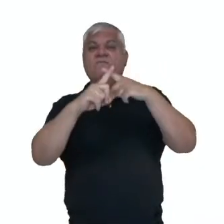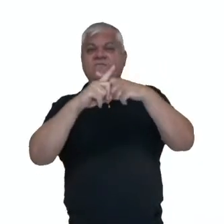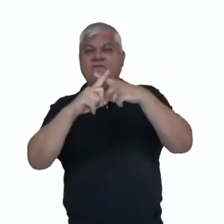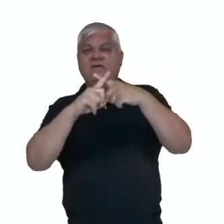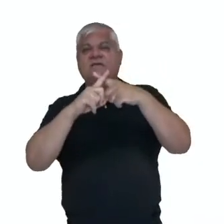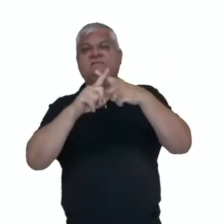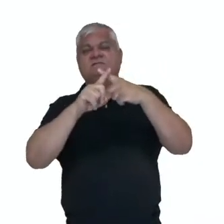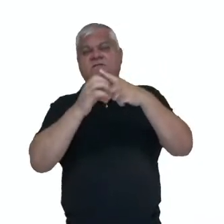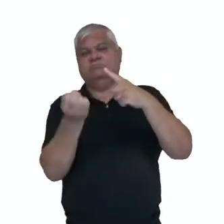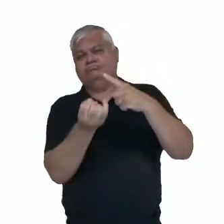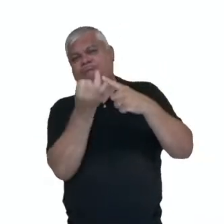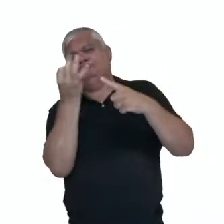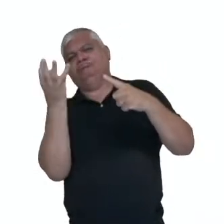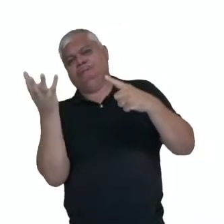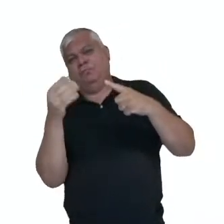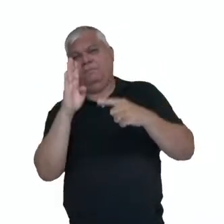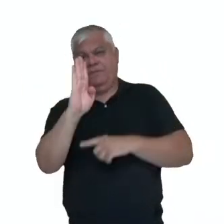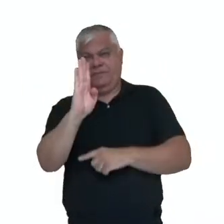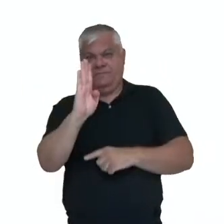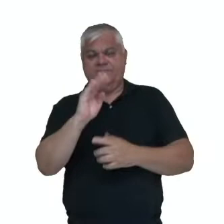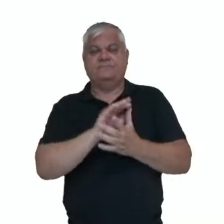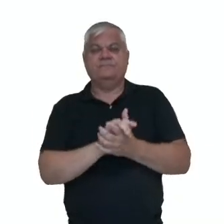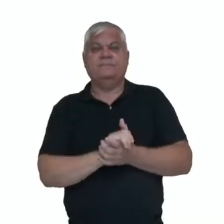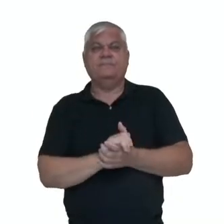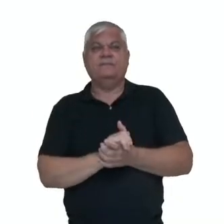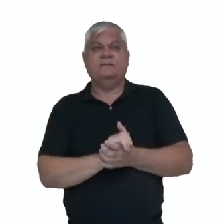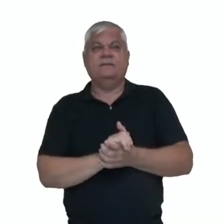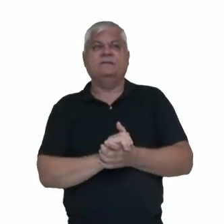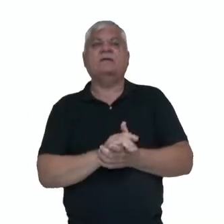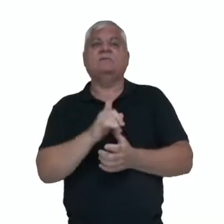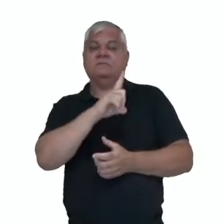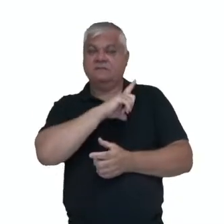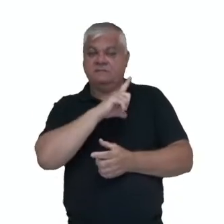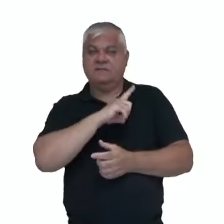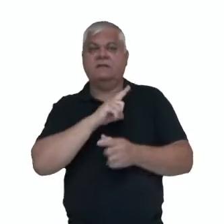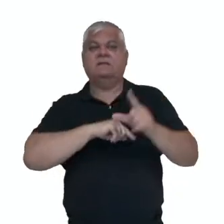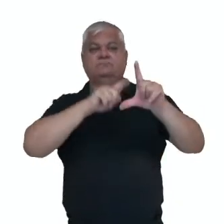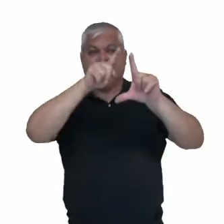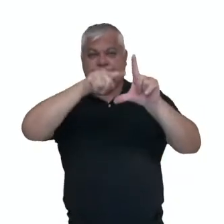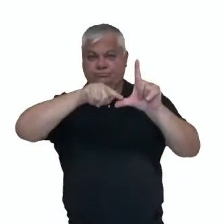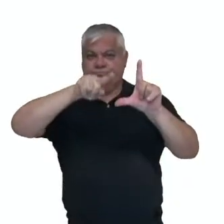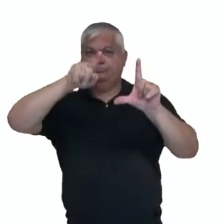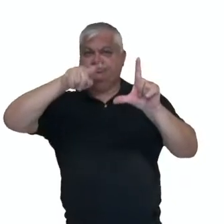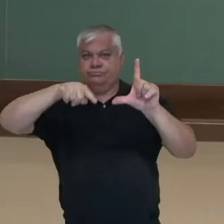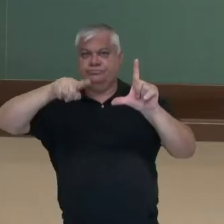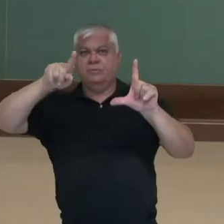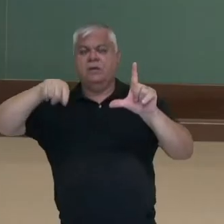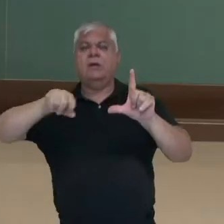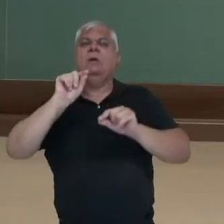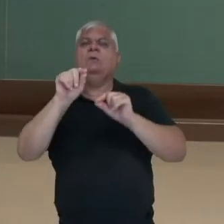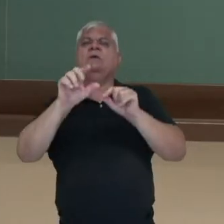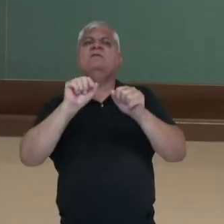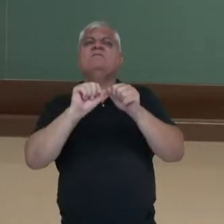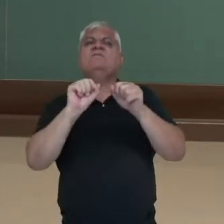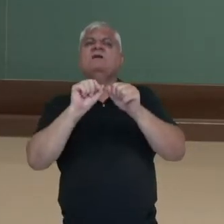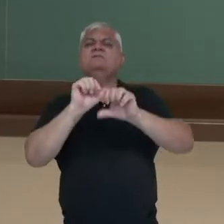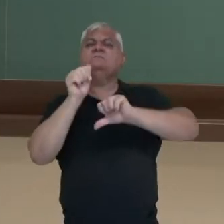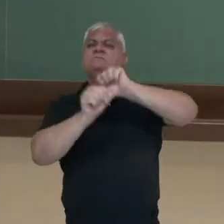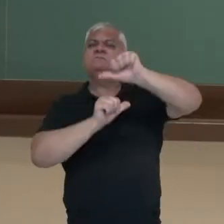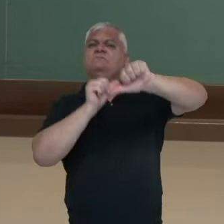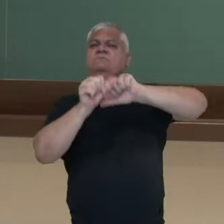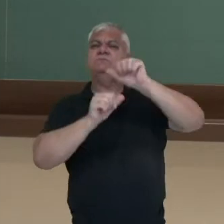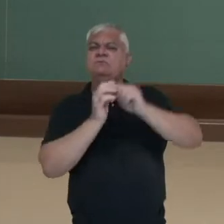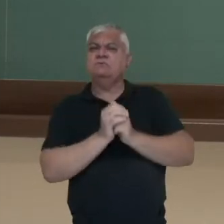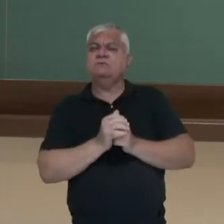os valores atribuídos ao b. Então, dessa forma é que eu tenho esse comportamento. O que que quando faço essa mudança?